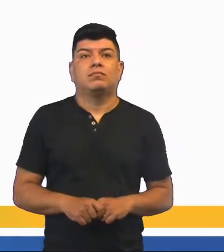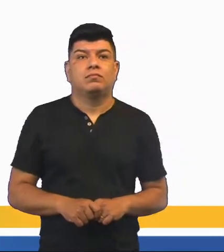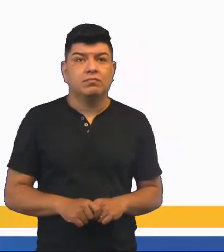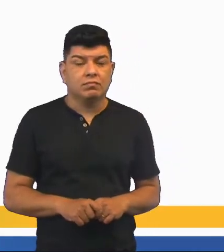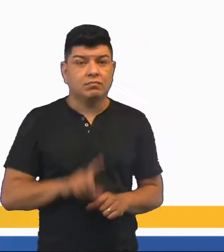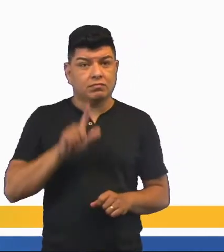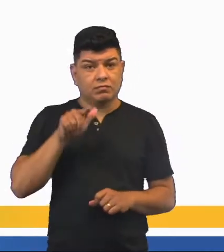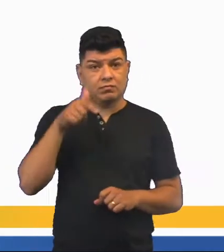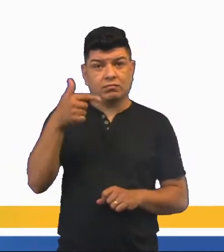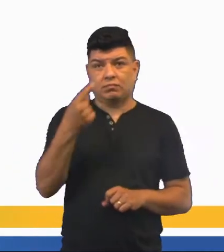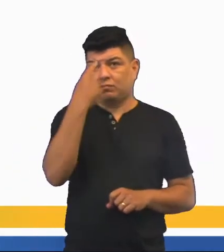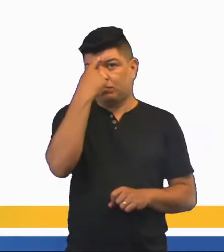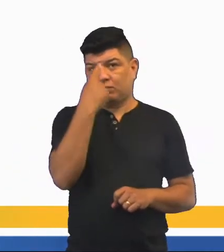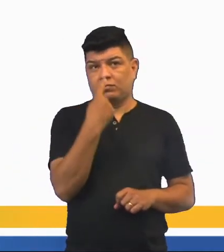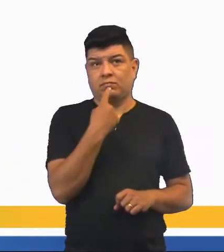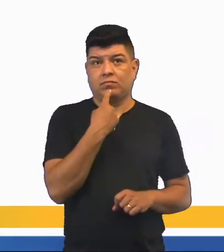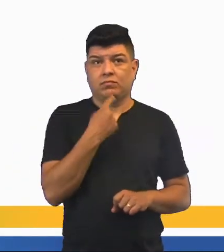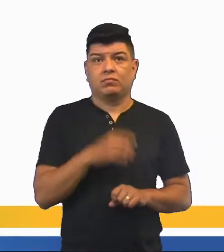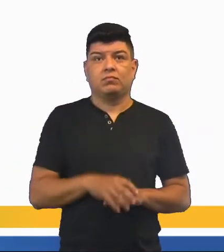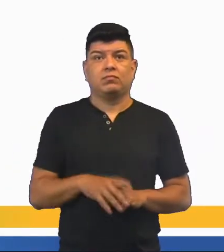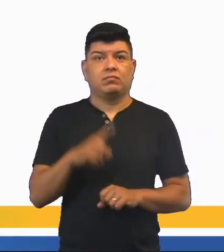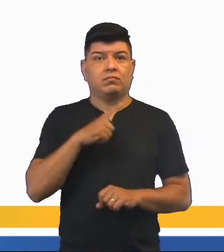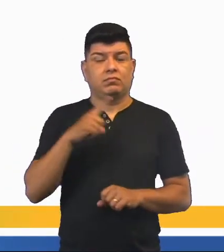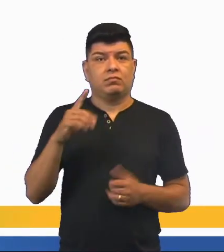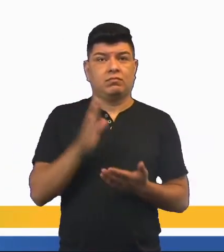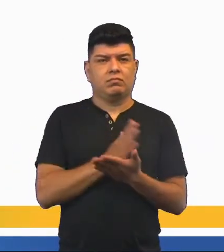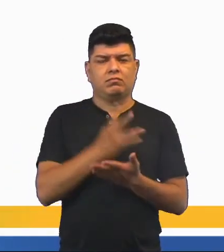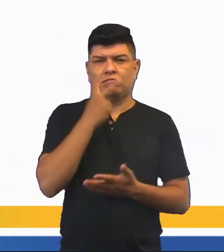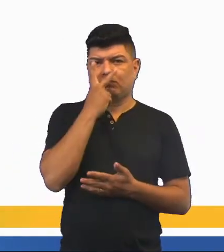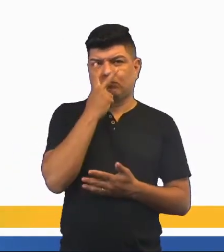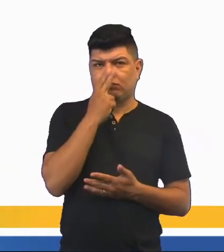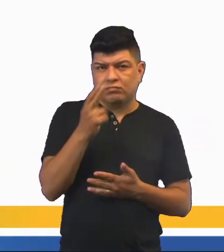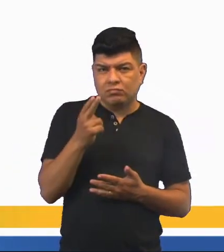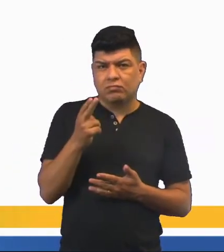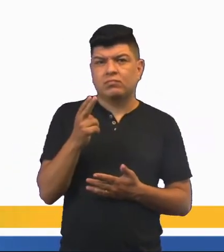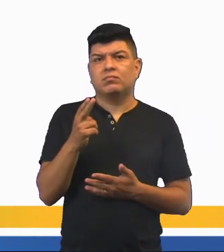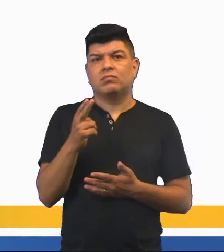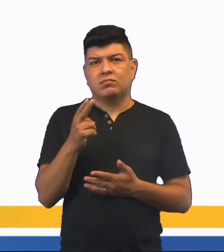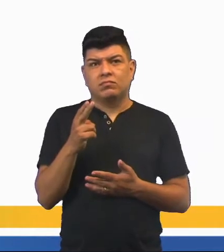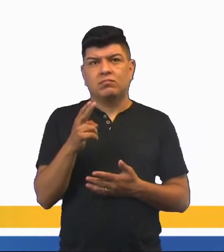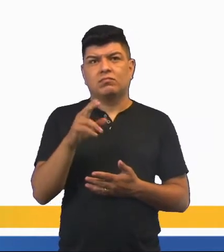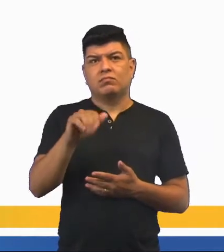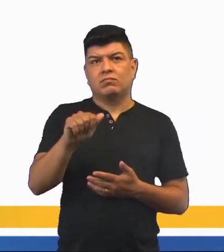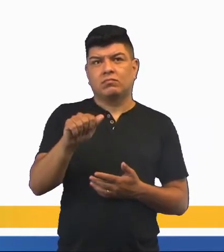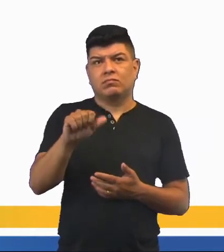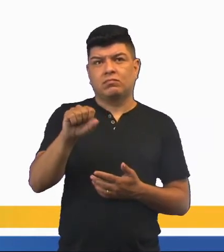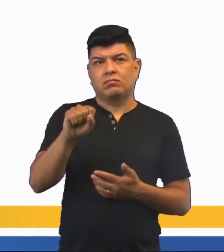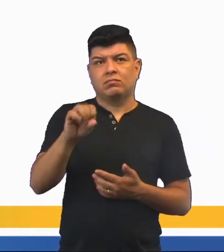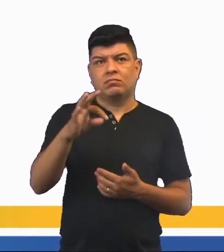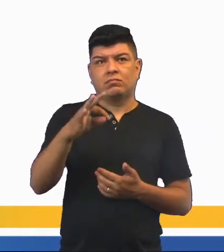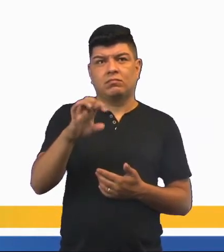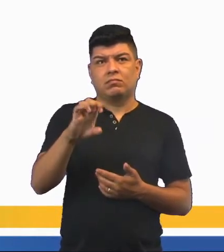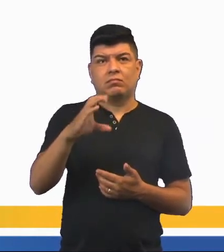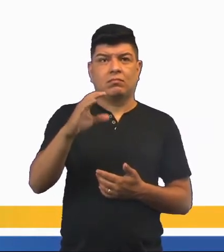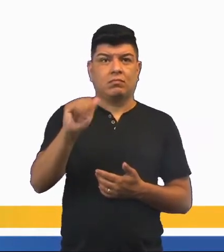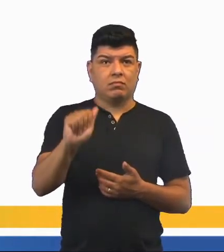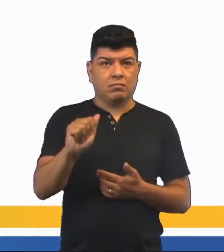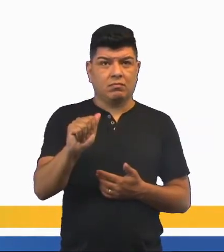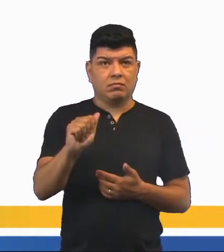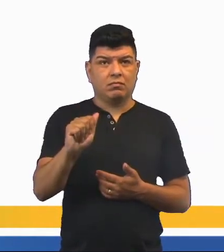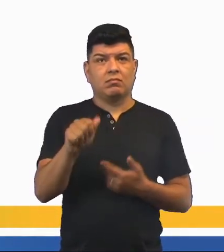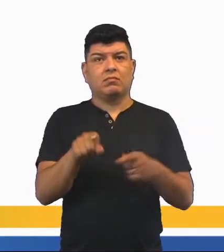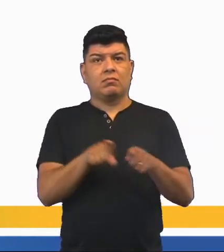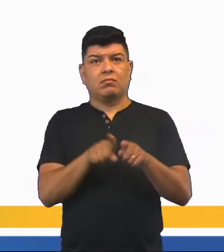Essas outras imagens. Existe alguma semelhança entre os registros aztecas e incas e os emojis?